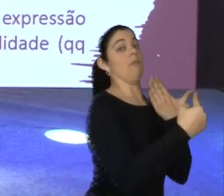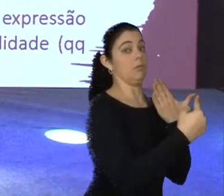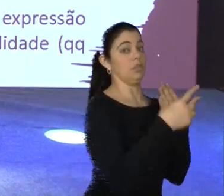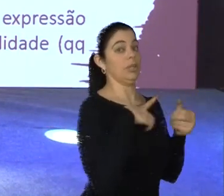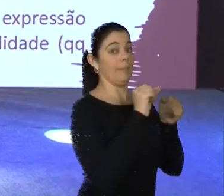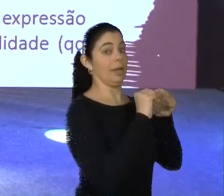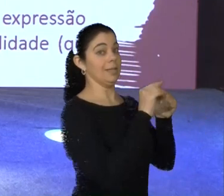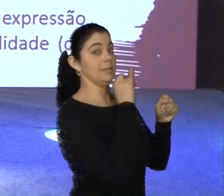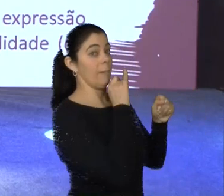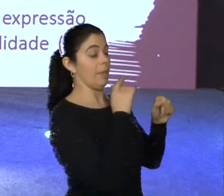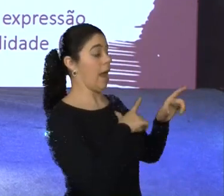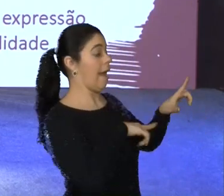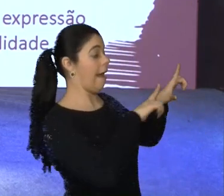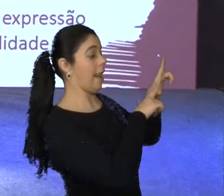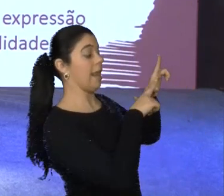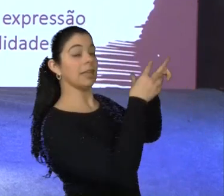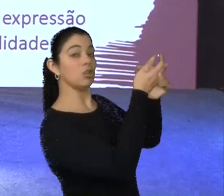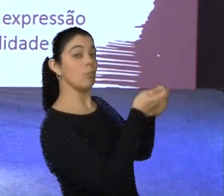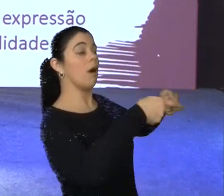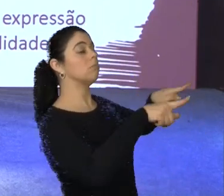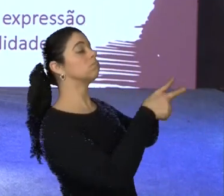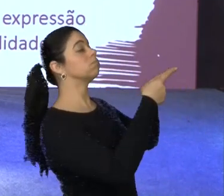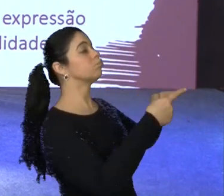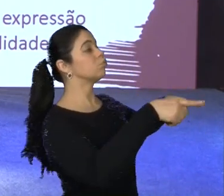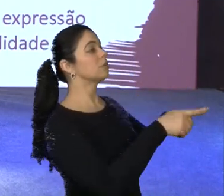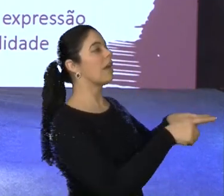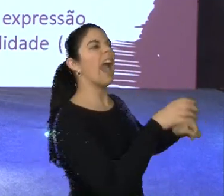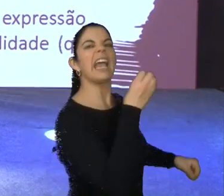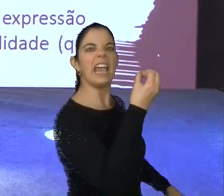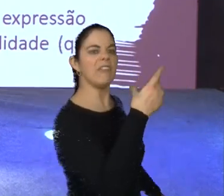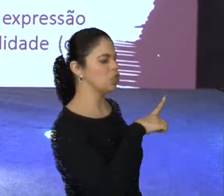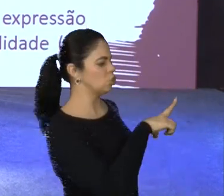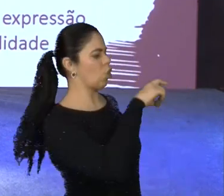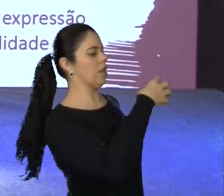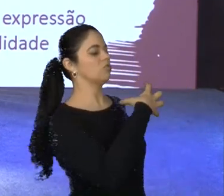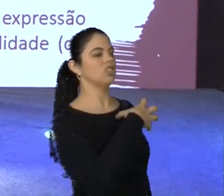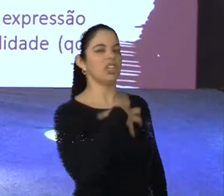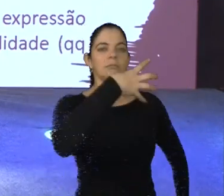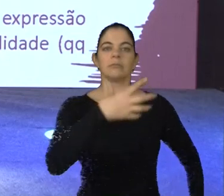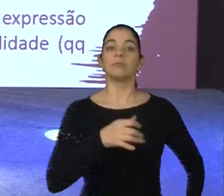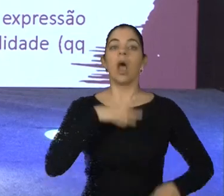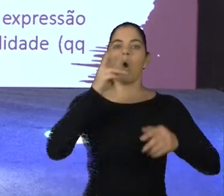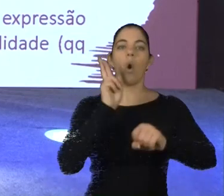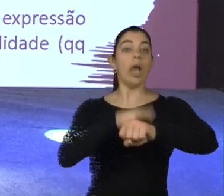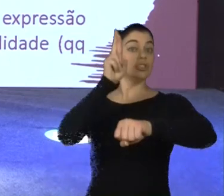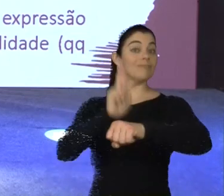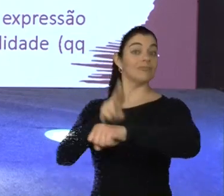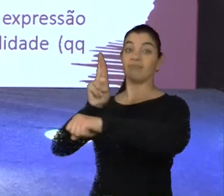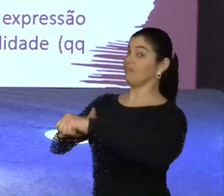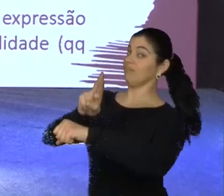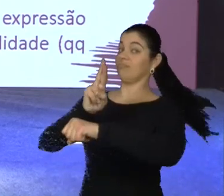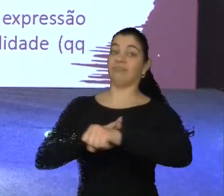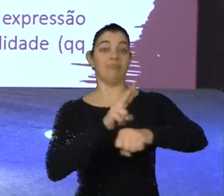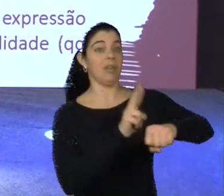ali, mas quem define como vai executar aquela música sou eu, dando, inclusive, uma melodia completamente